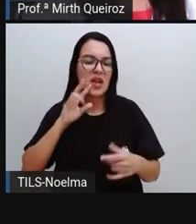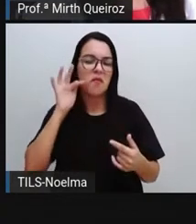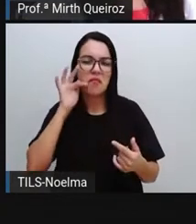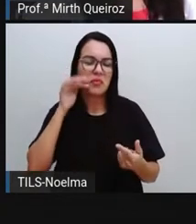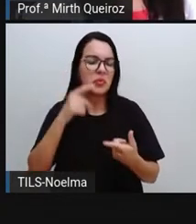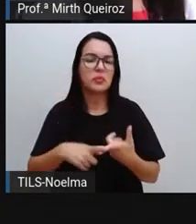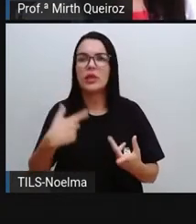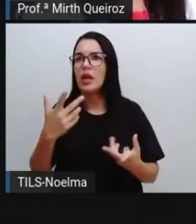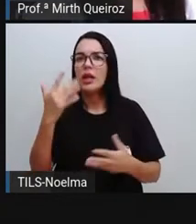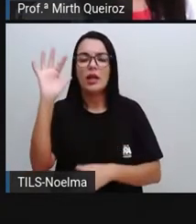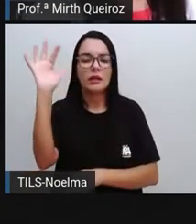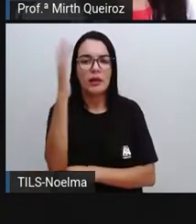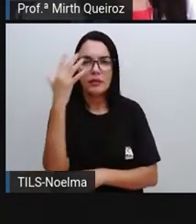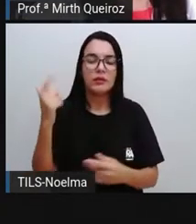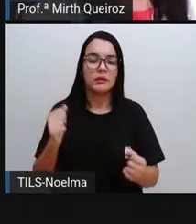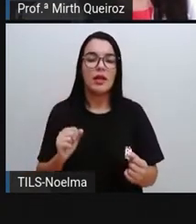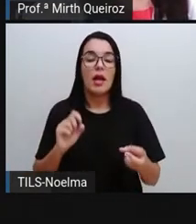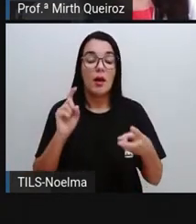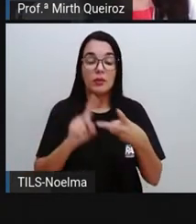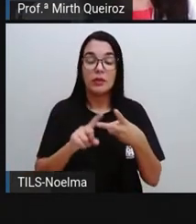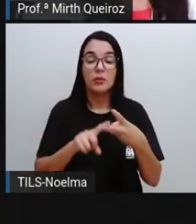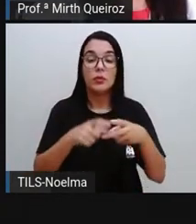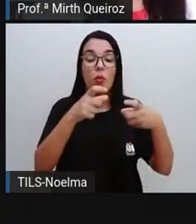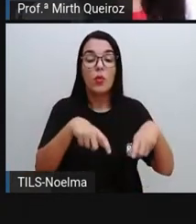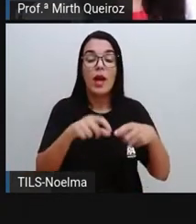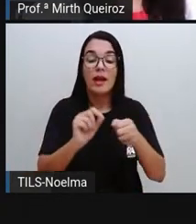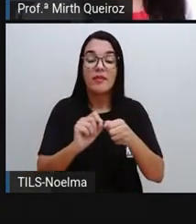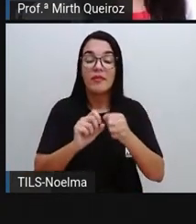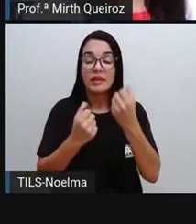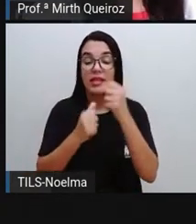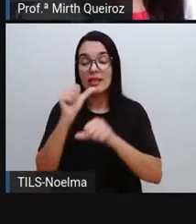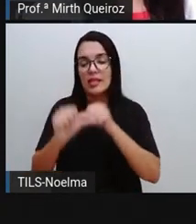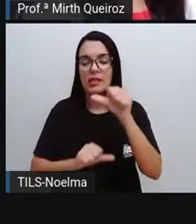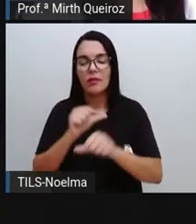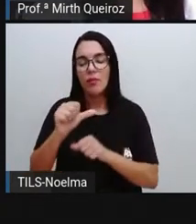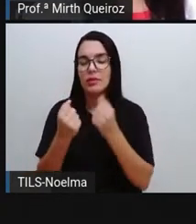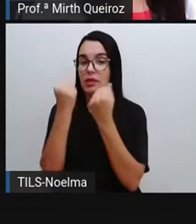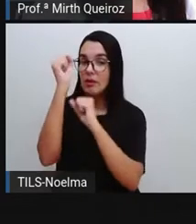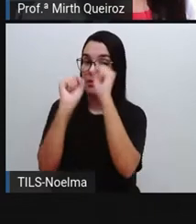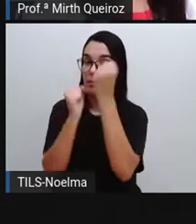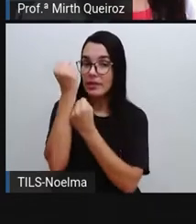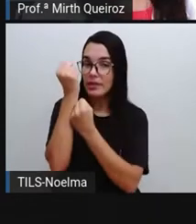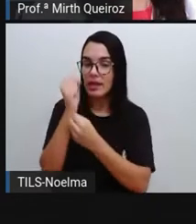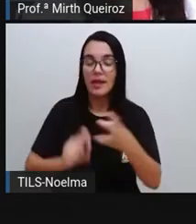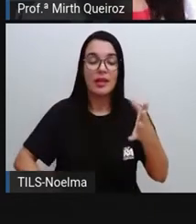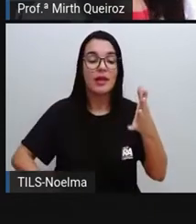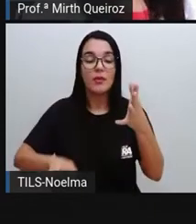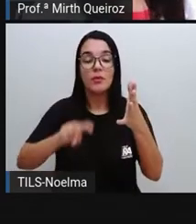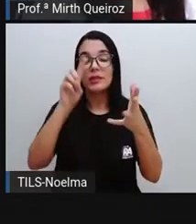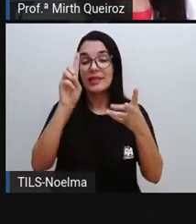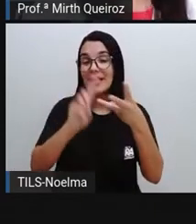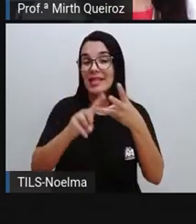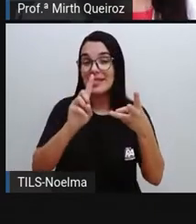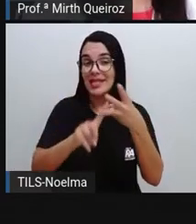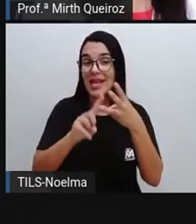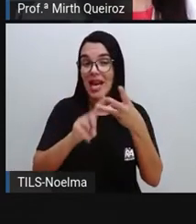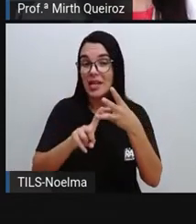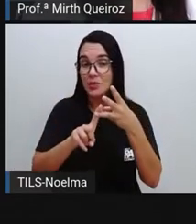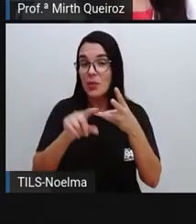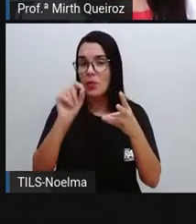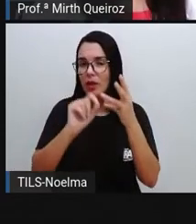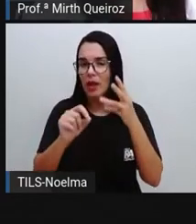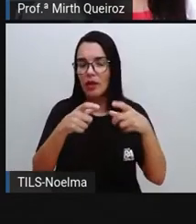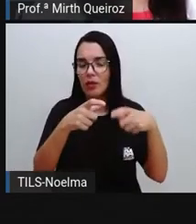-prima. E o terciário é onde há a comercialização desse produto final, certo? Ou, então, também pode envolver